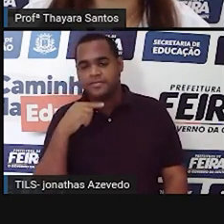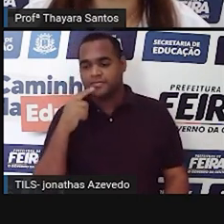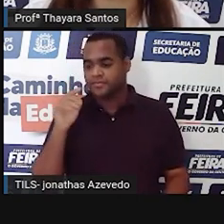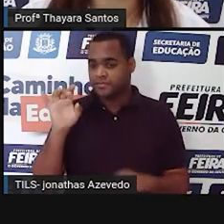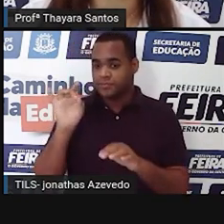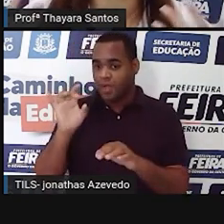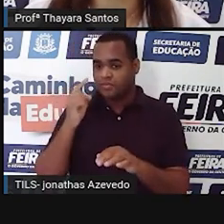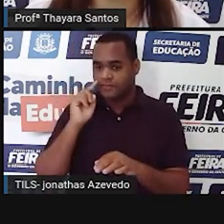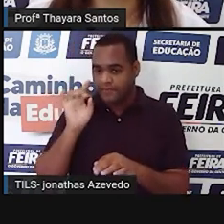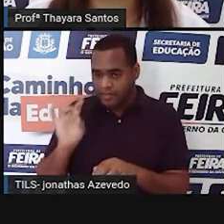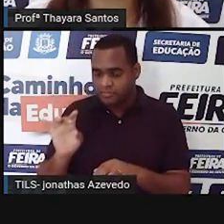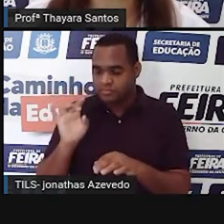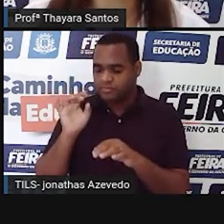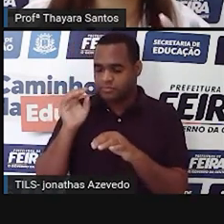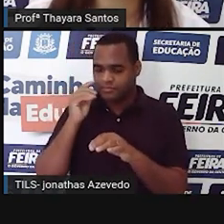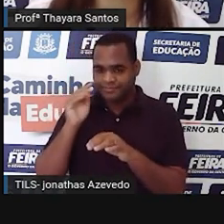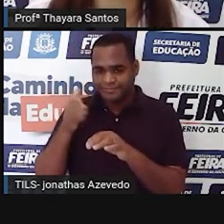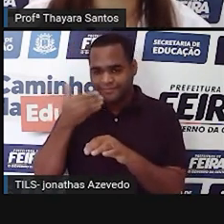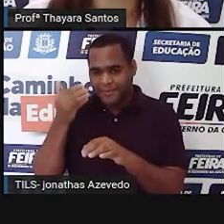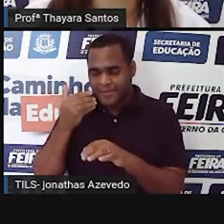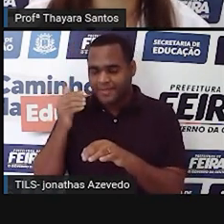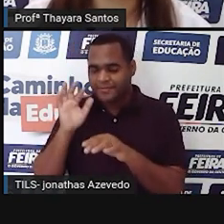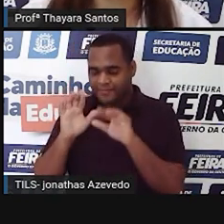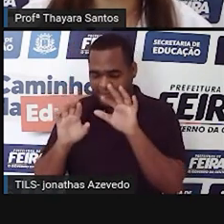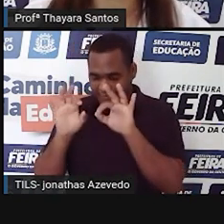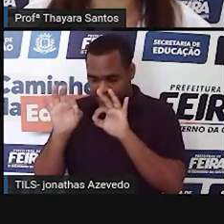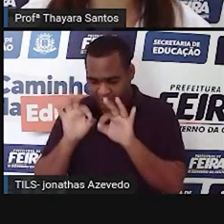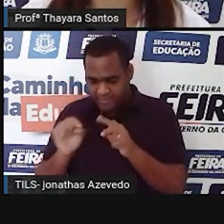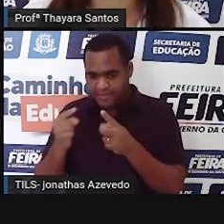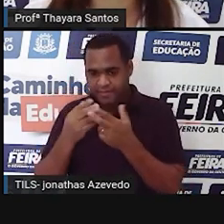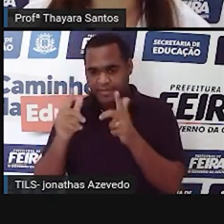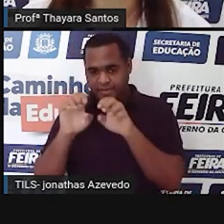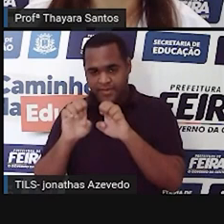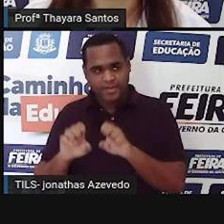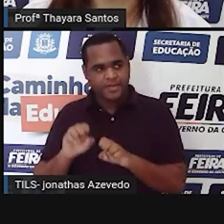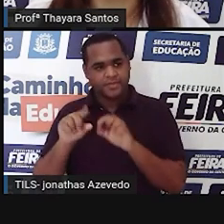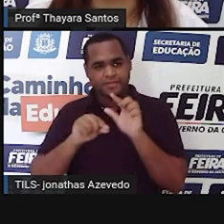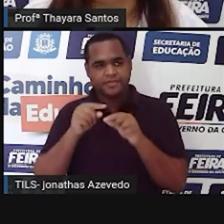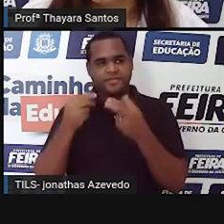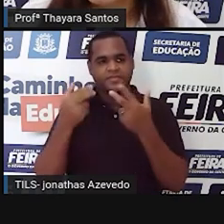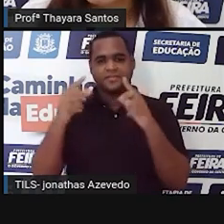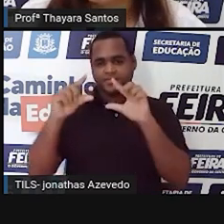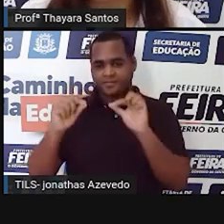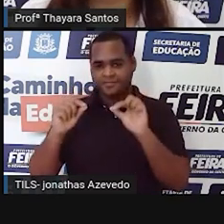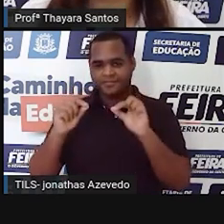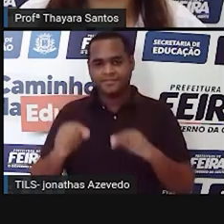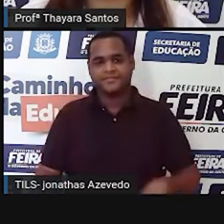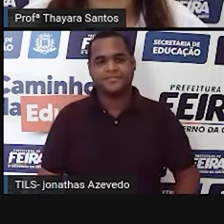eletrônico. Tem uma resolução melhor. Eles conseguem ver estruturas com mais detalhes e menores ainda.